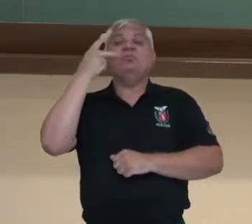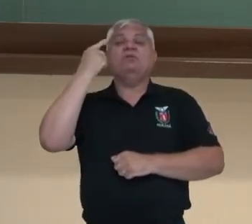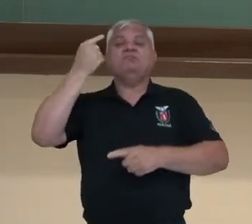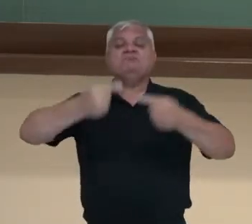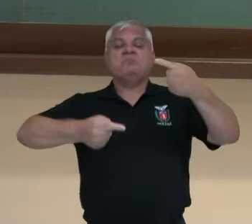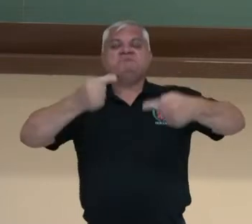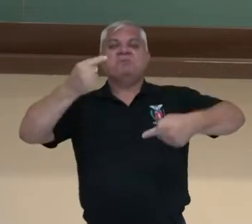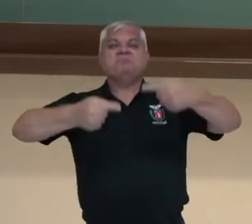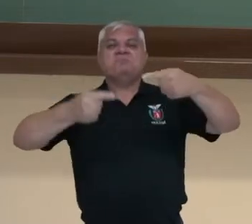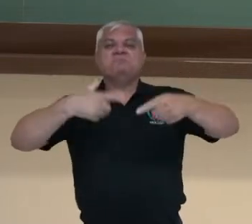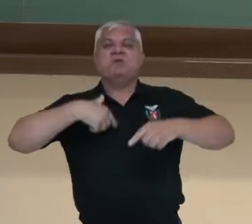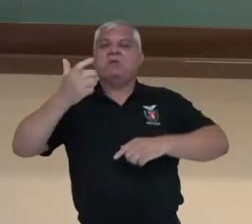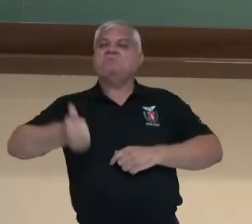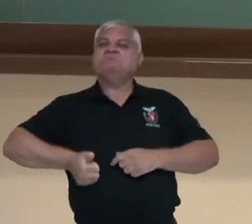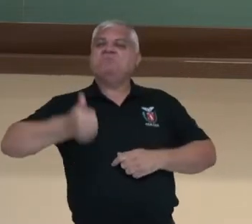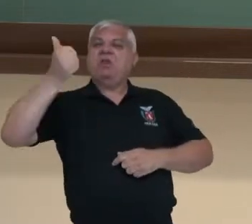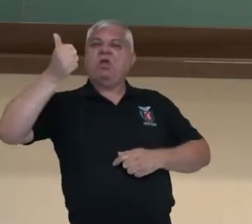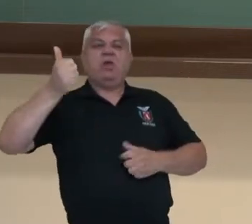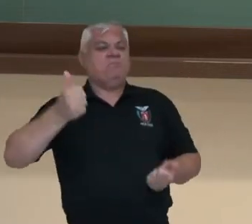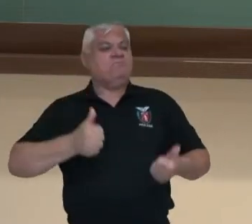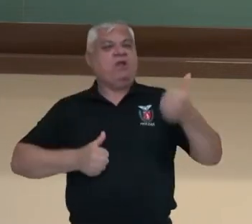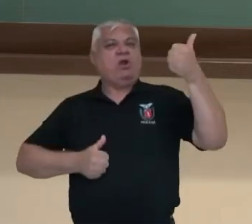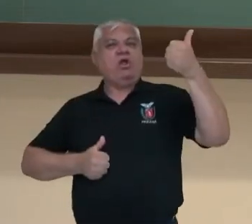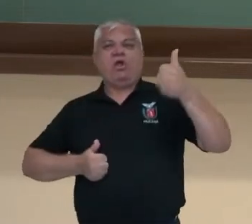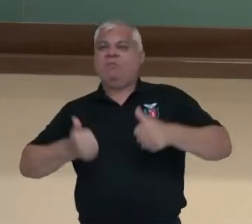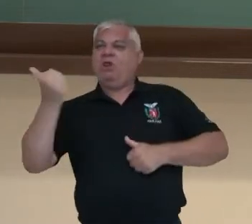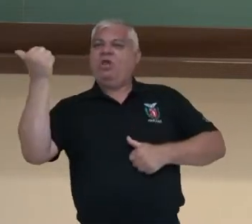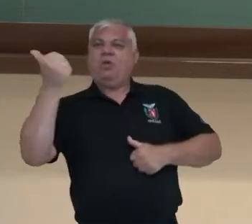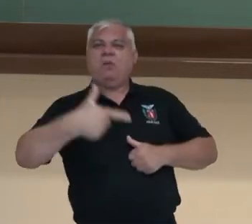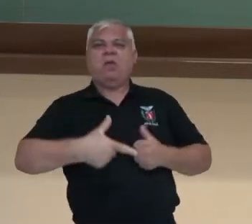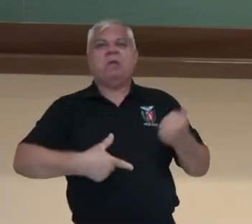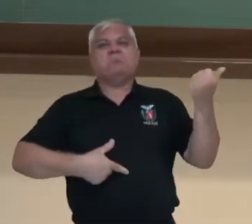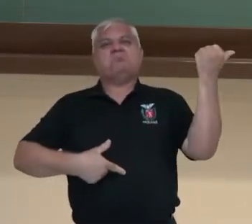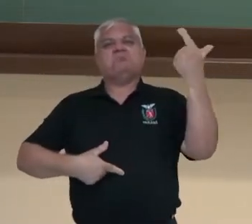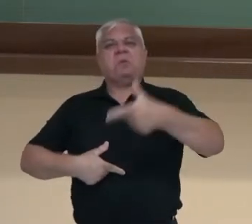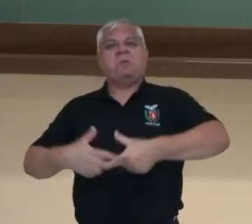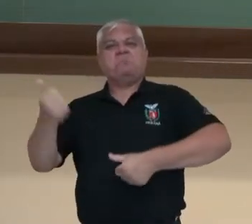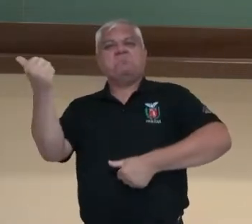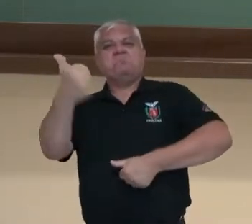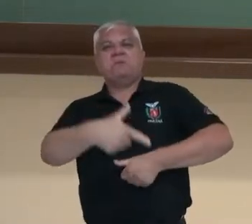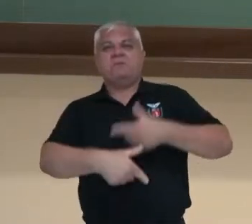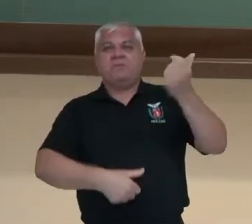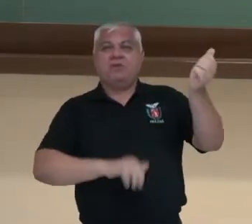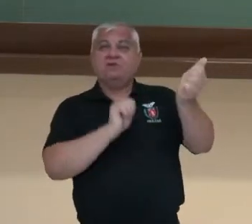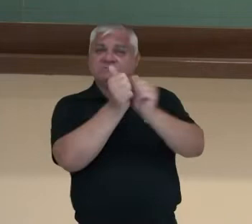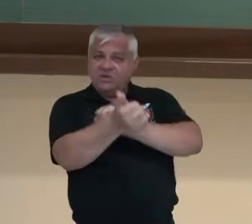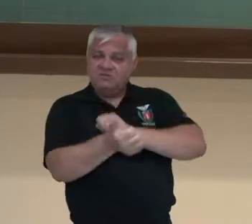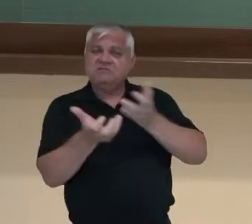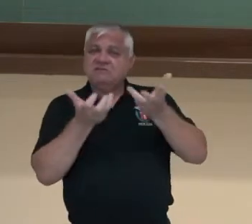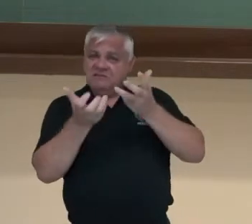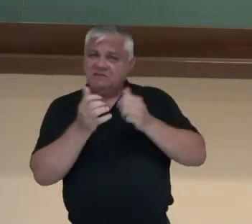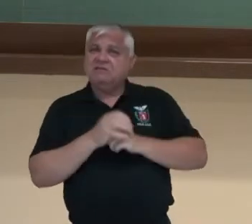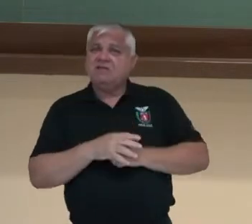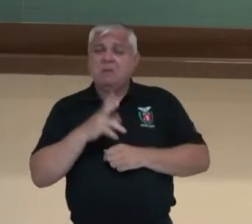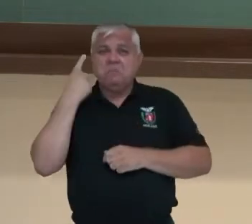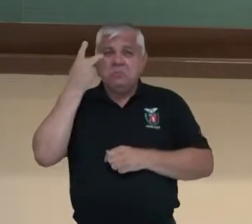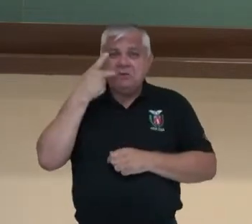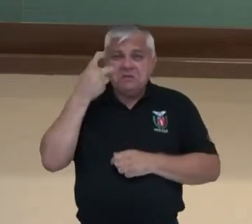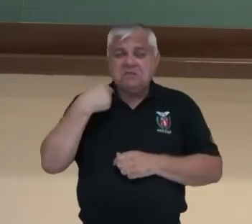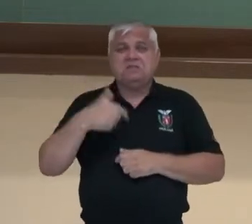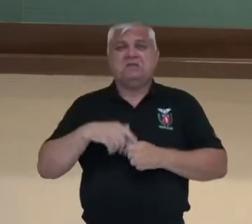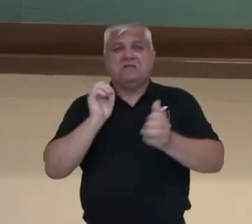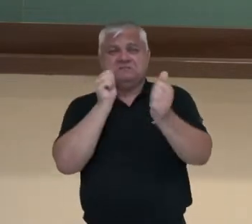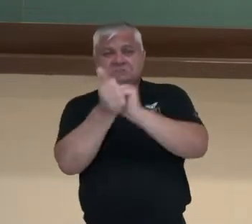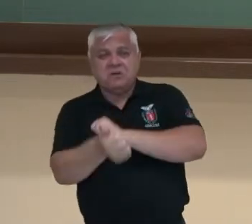Cada um queria ser, além de ser politicamente superior, queriam ser superior no esporte também, né? Então, ali mostra os Estados Unidos,